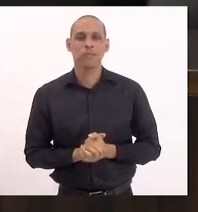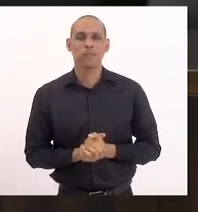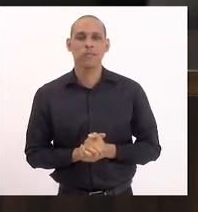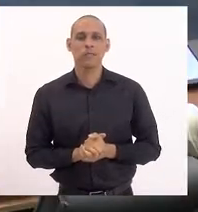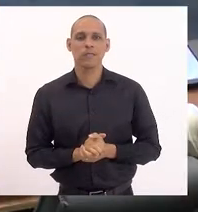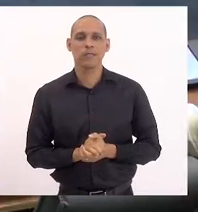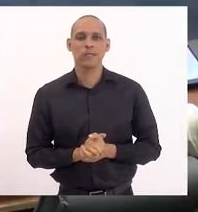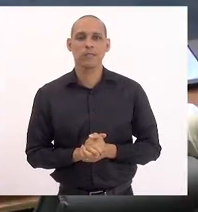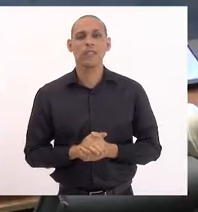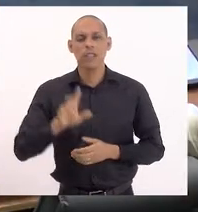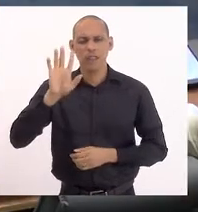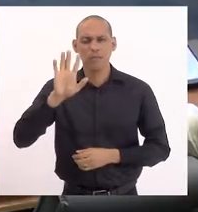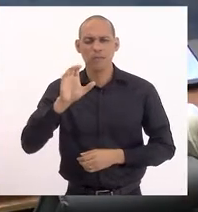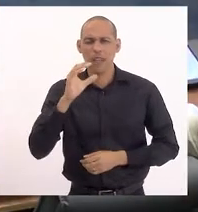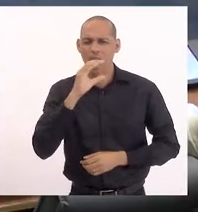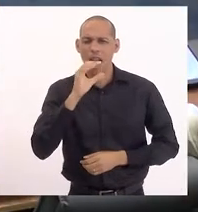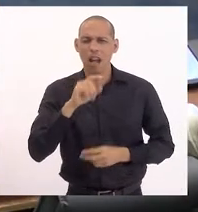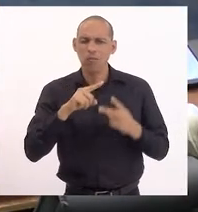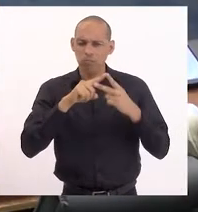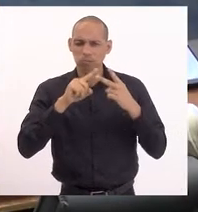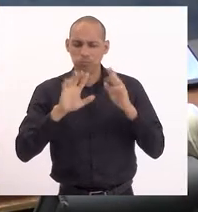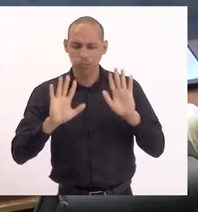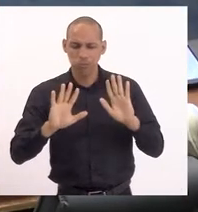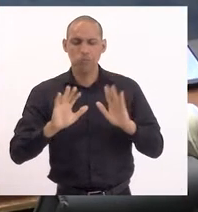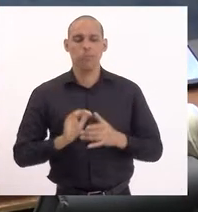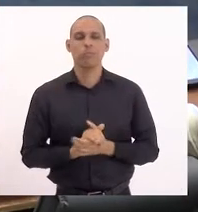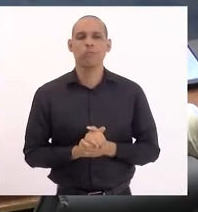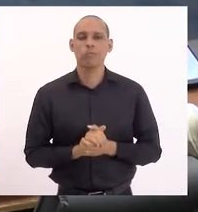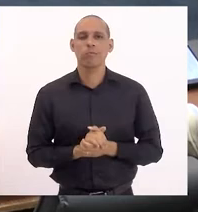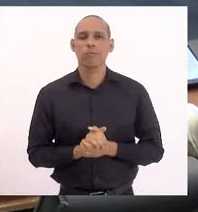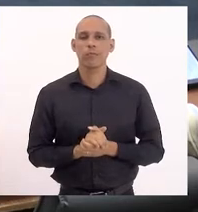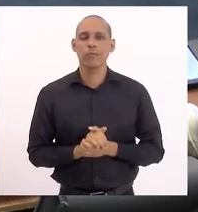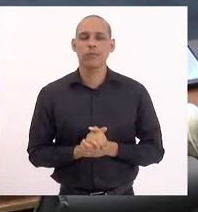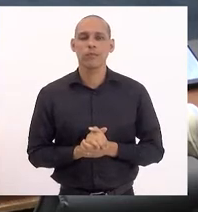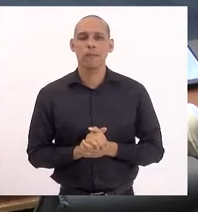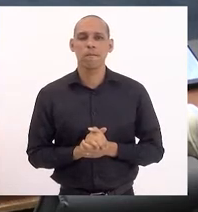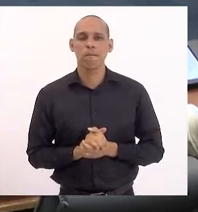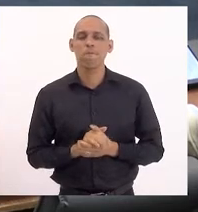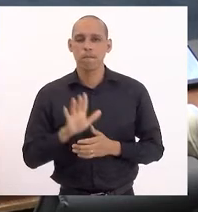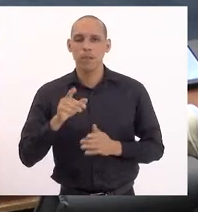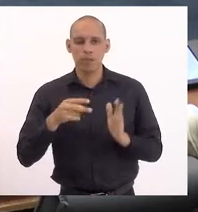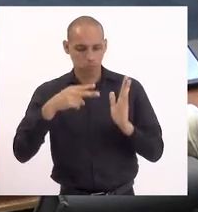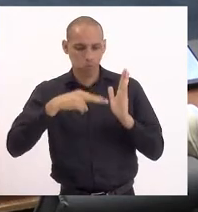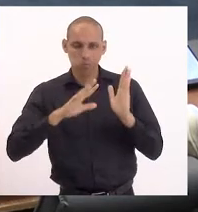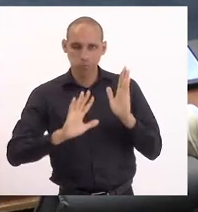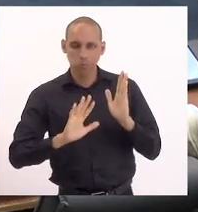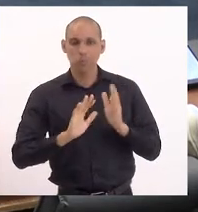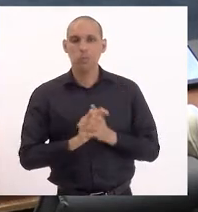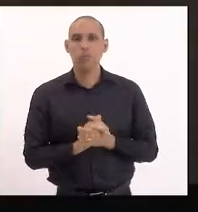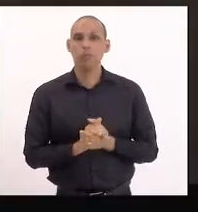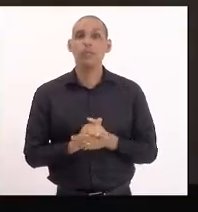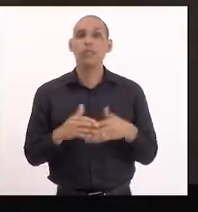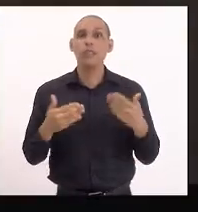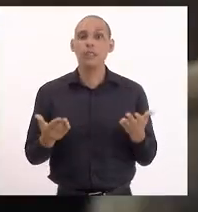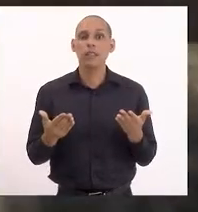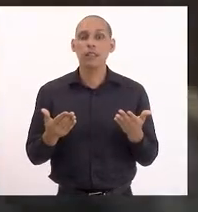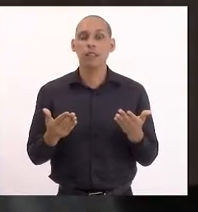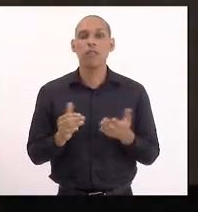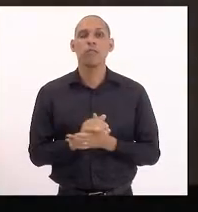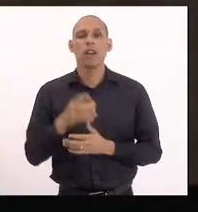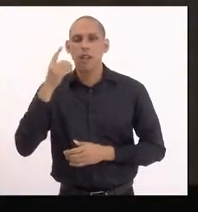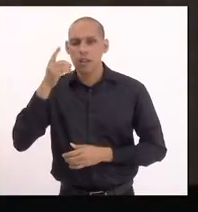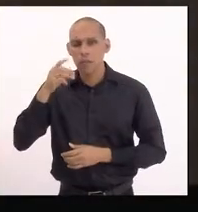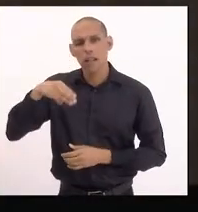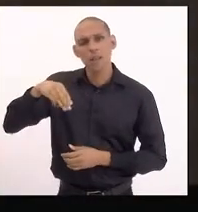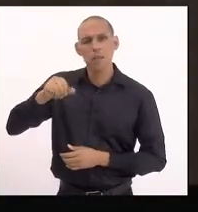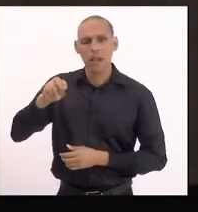É duas palavras, só para atualizar, isso, deputada Marta? Não muda o texto. É o seguinte, deputada Marta Rocha,